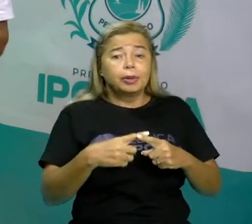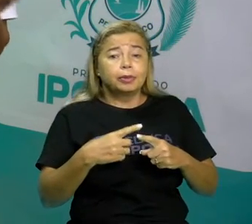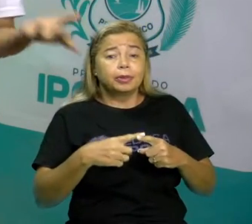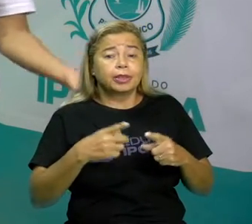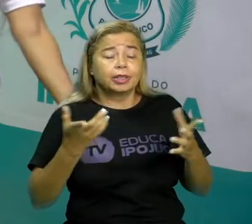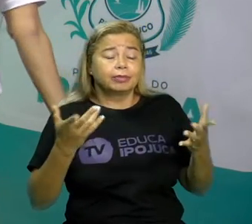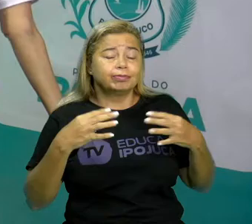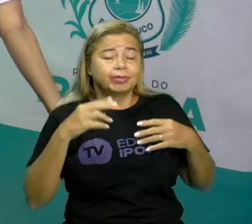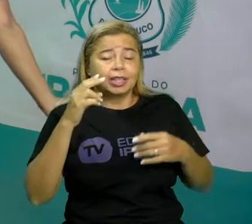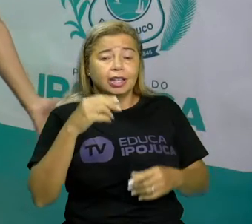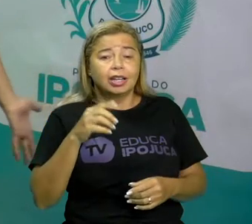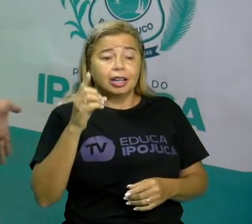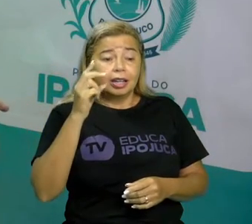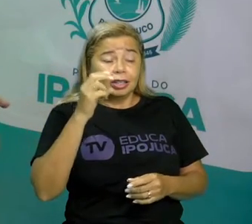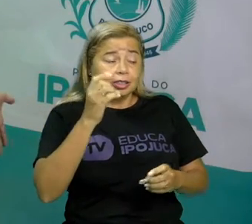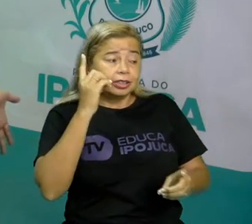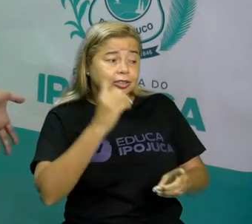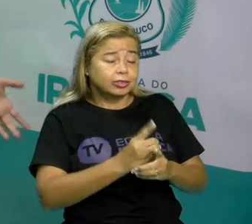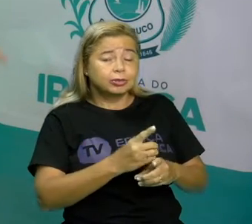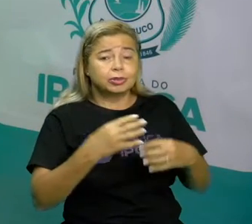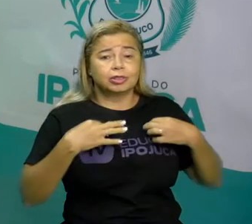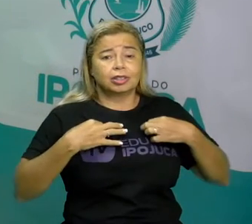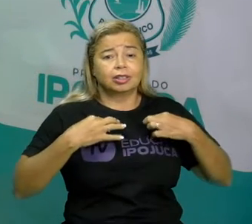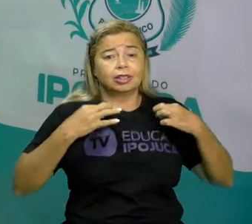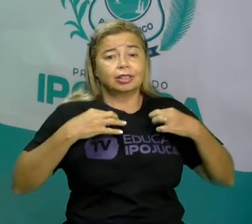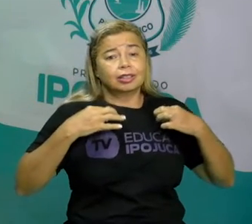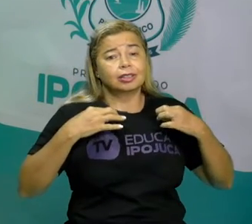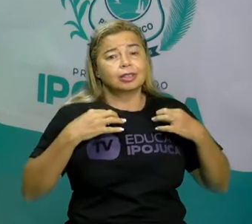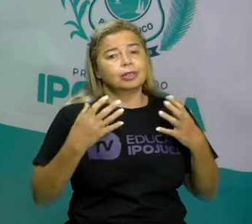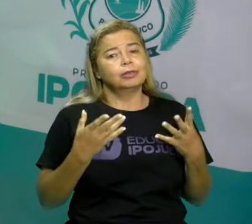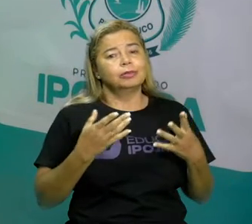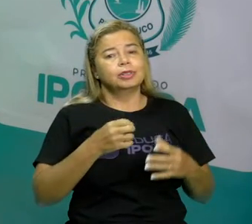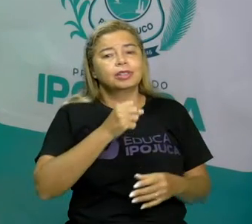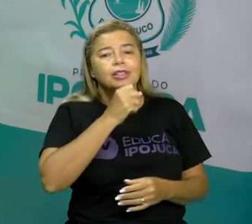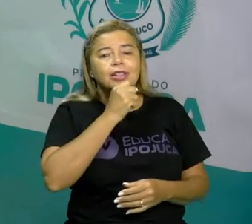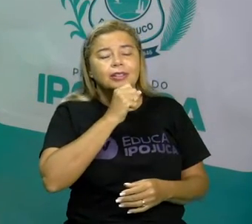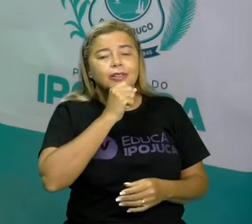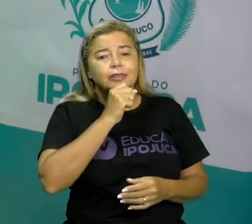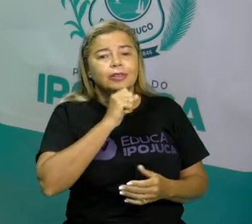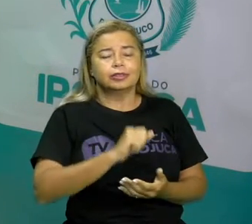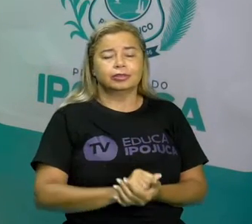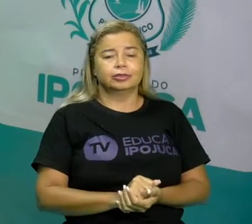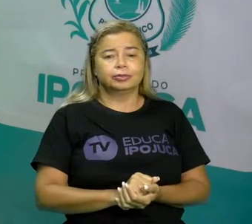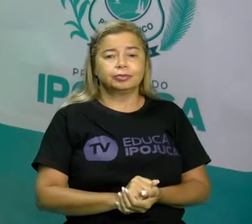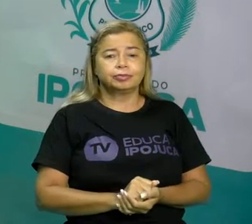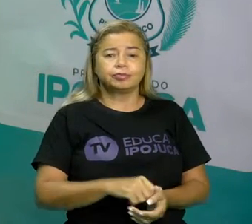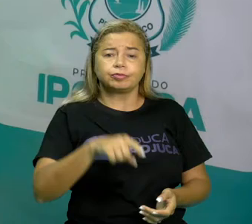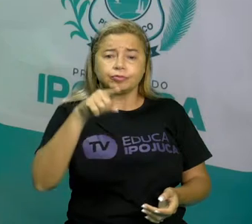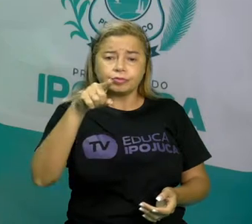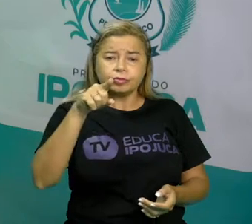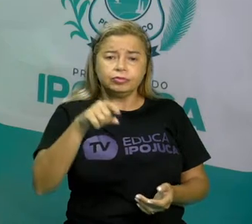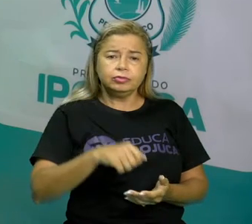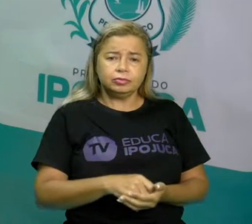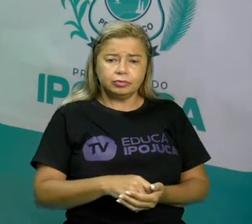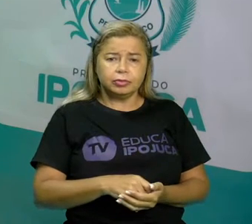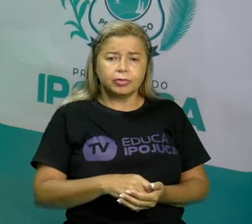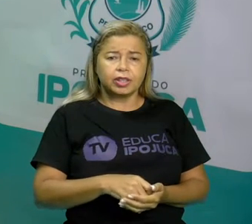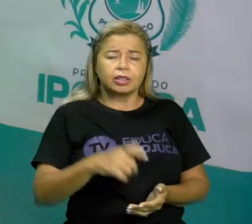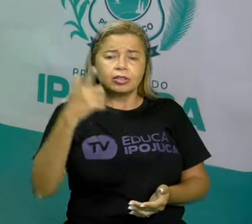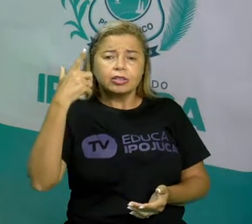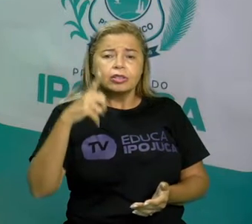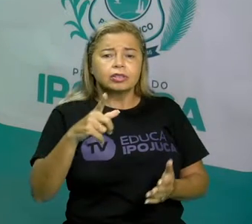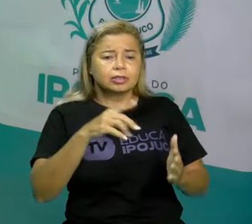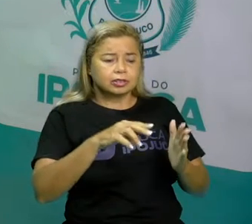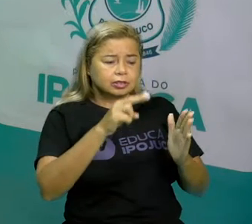apenas a camisa do vovô. E vocês conseguiram ler aí? Vocês entenderam o que estava